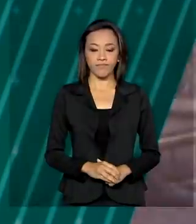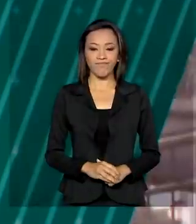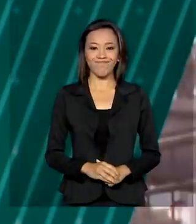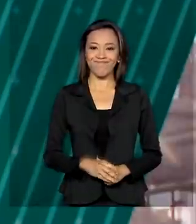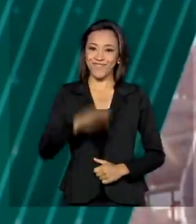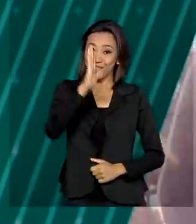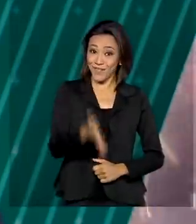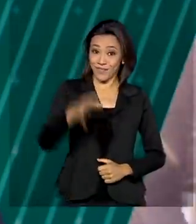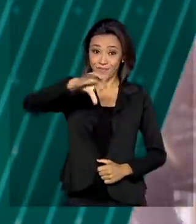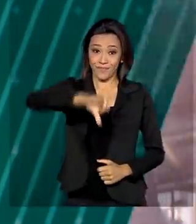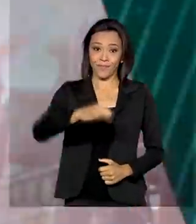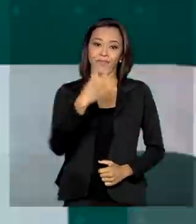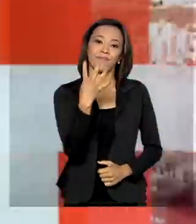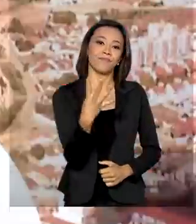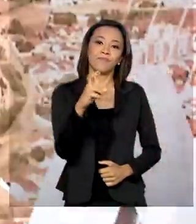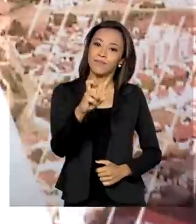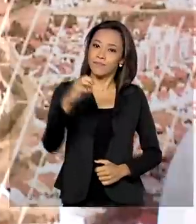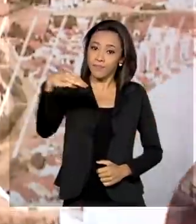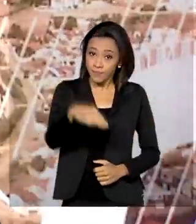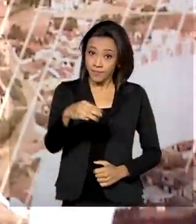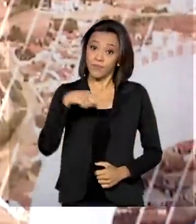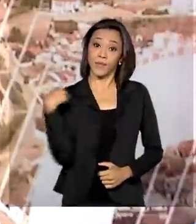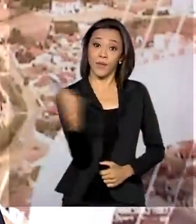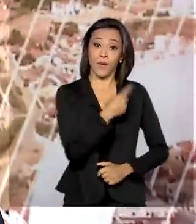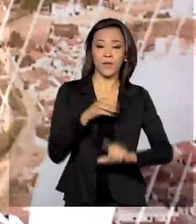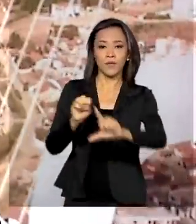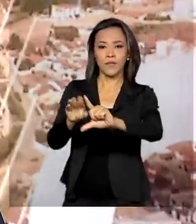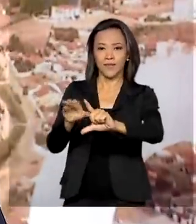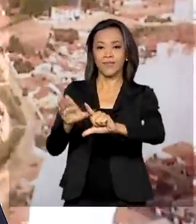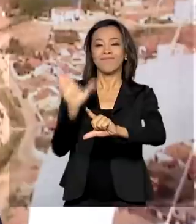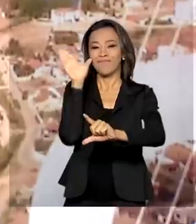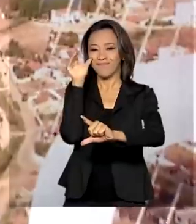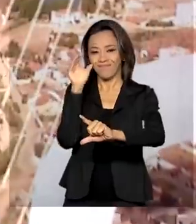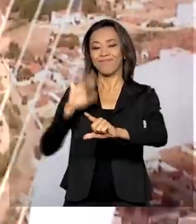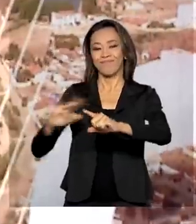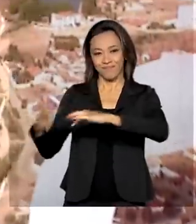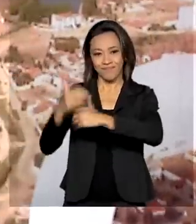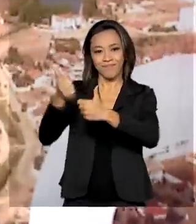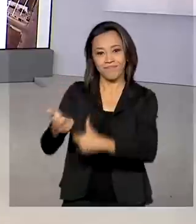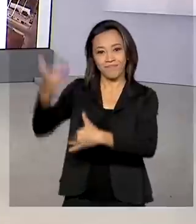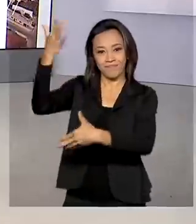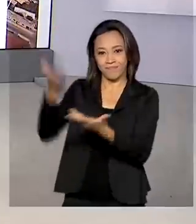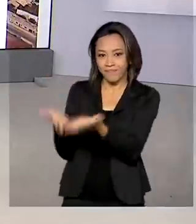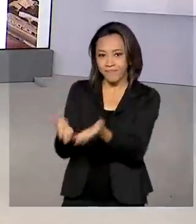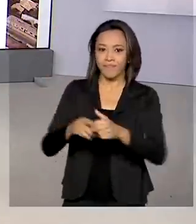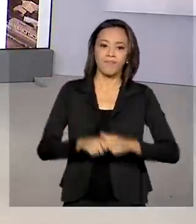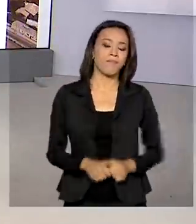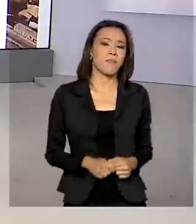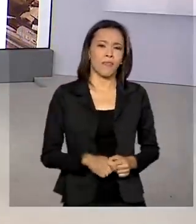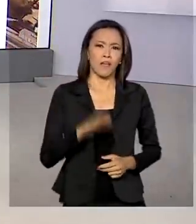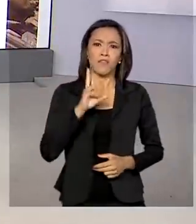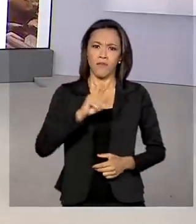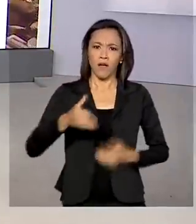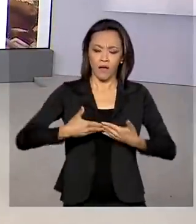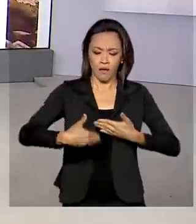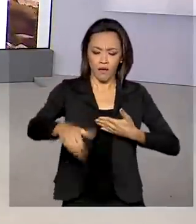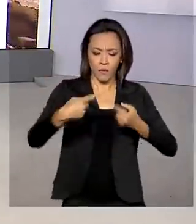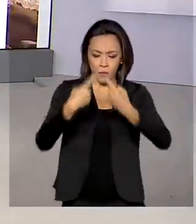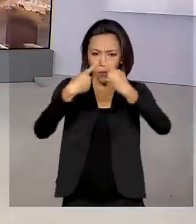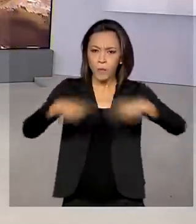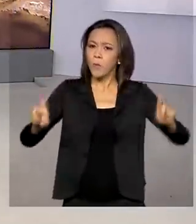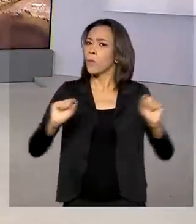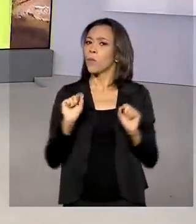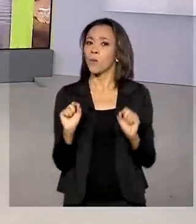São 9 horas e 45 minutos. Estamos ao vivo também nas redes sociais. Vai ser inaugurada hoje uma